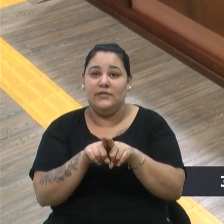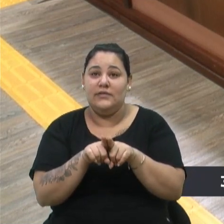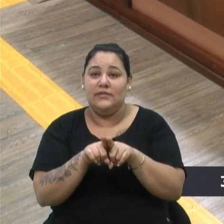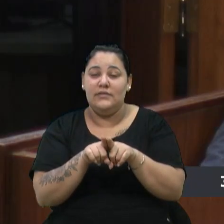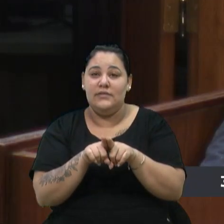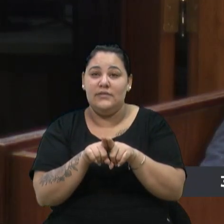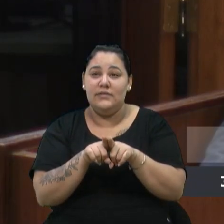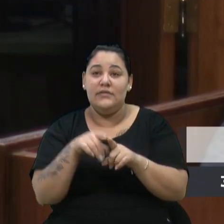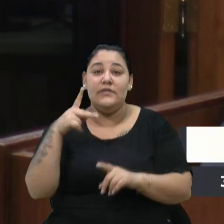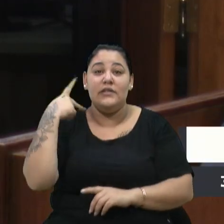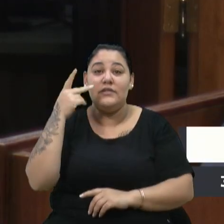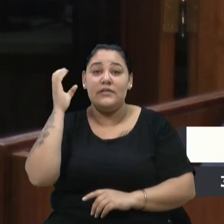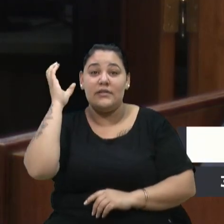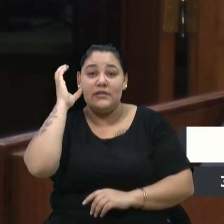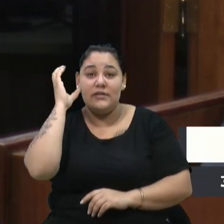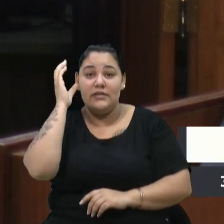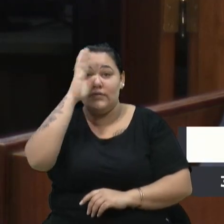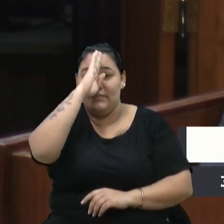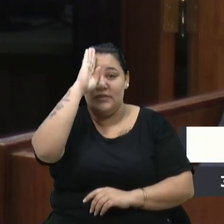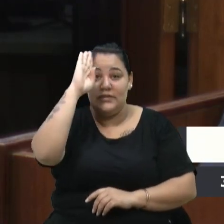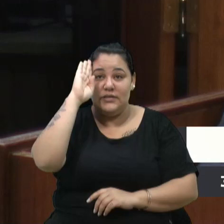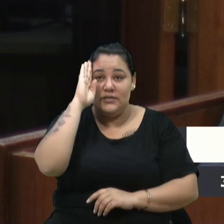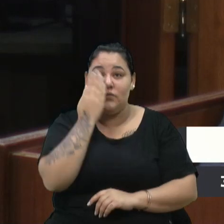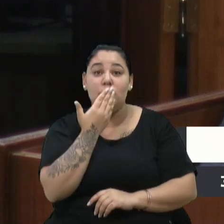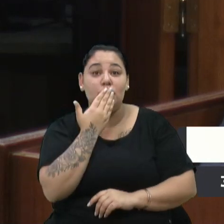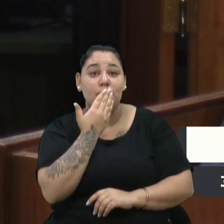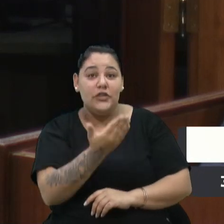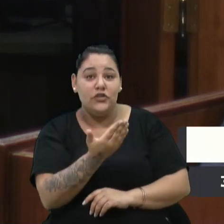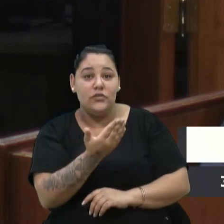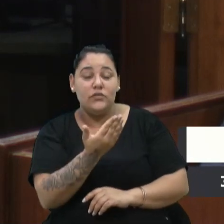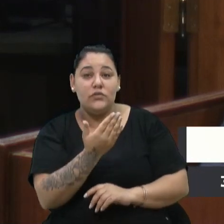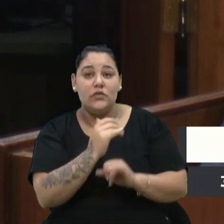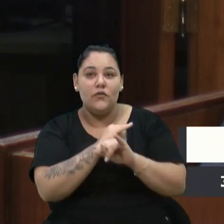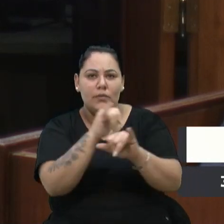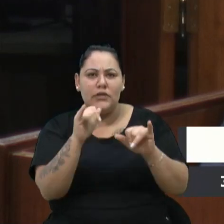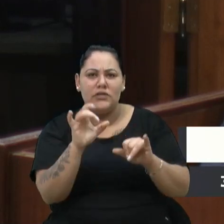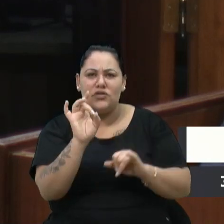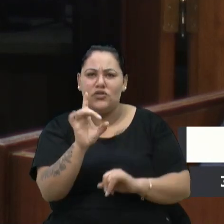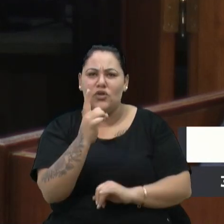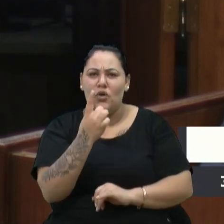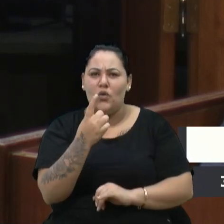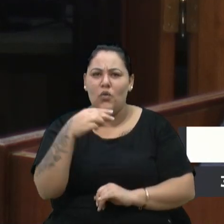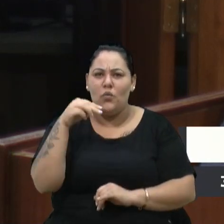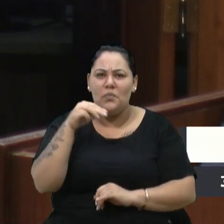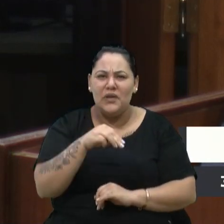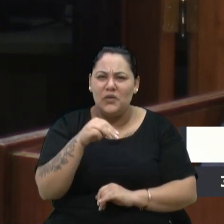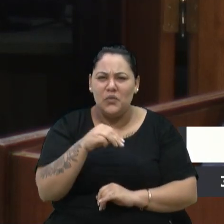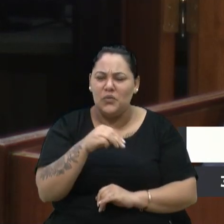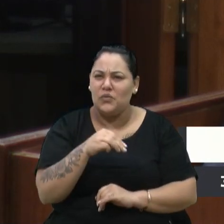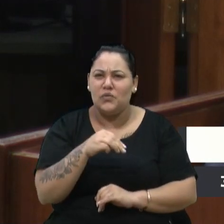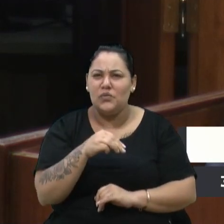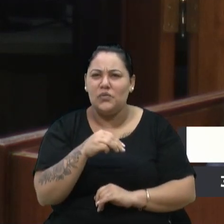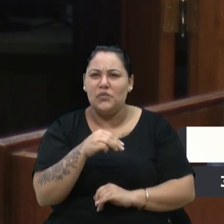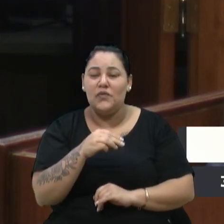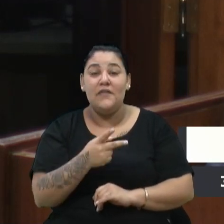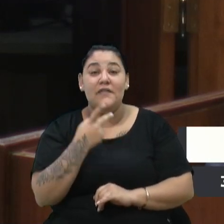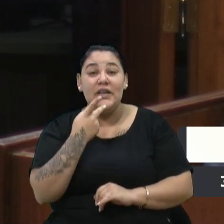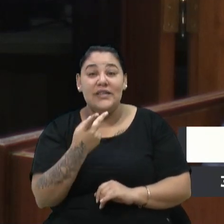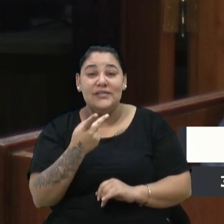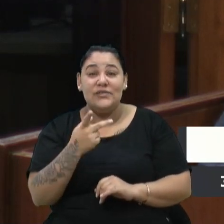Vereador Cadore, vereador Bressan, no pedido de informações, só para um minuto a respeito de saúde,